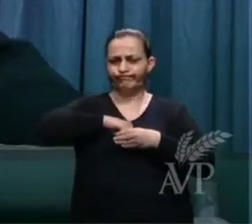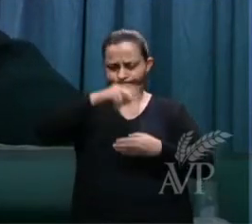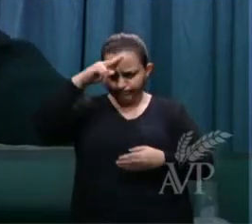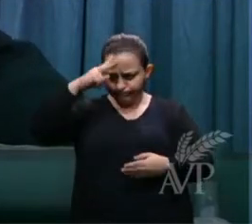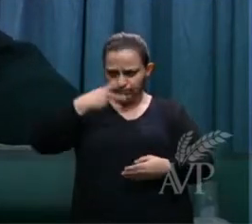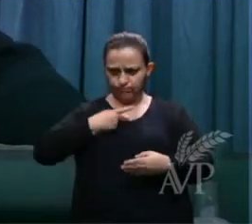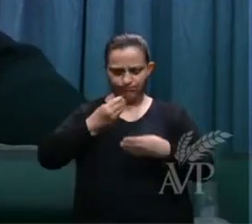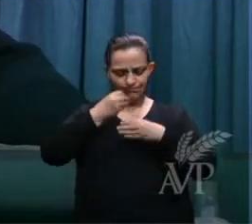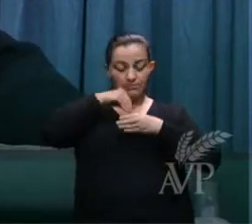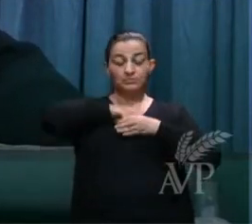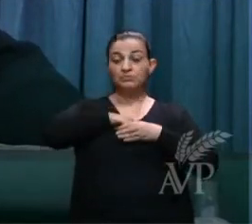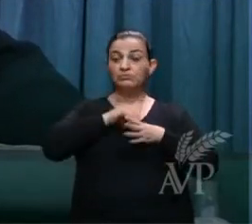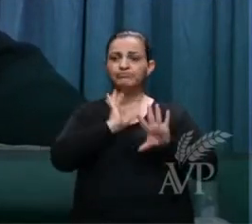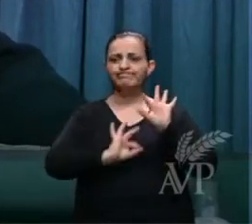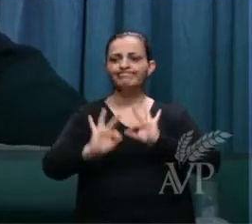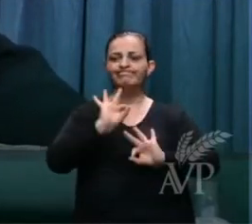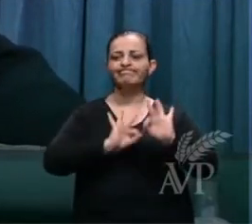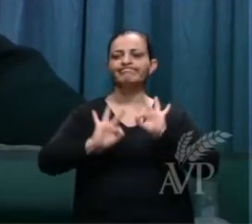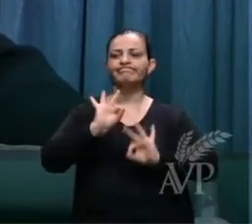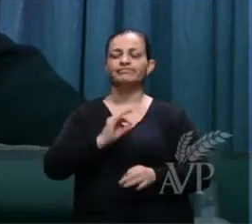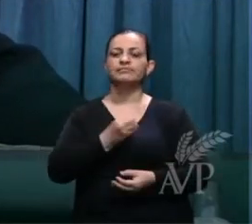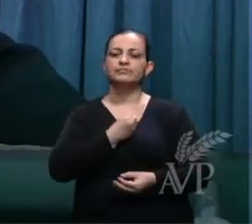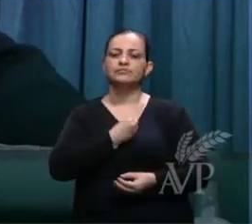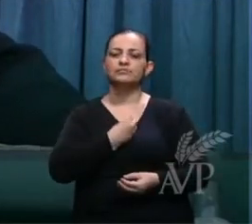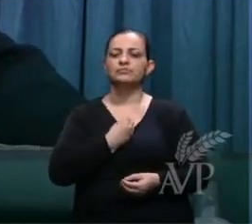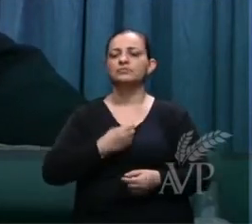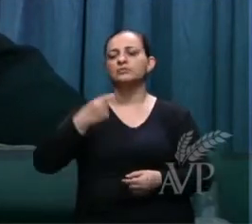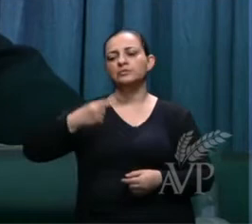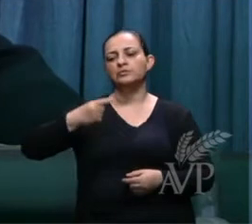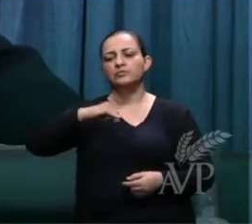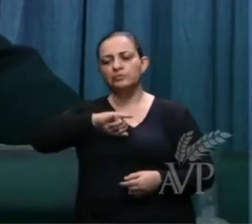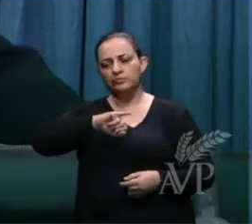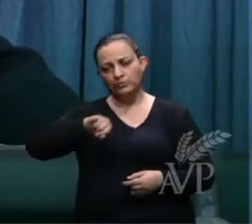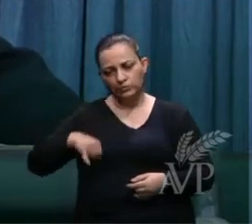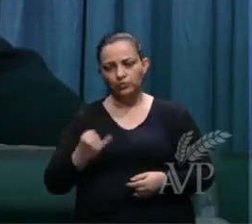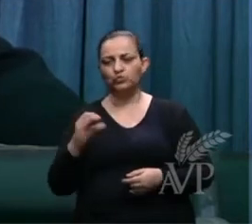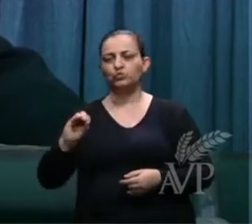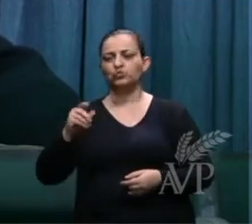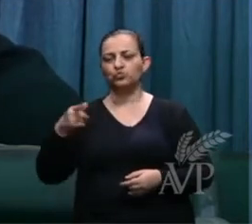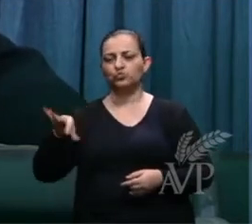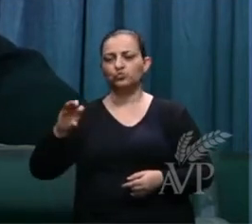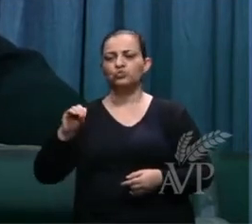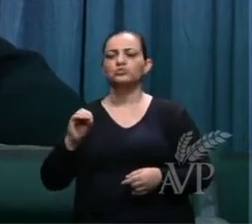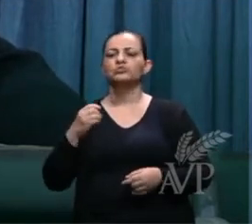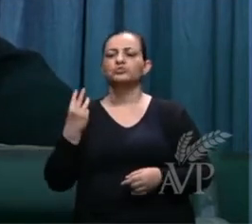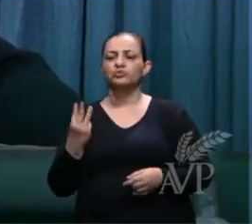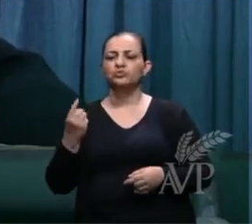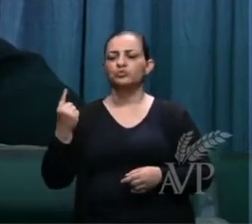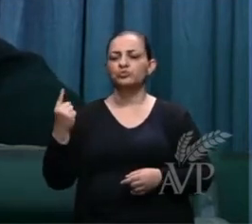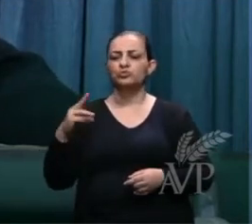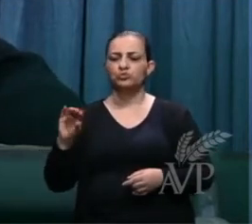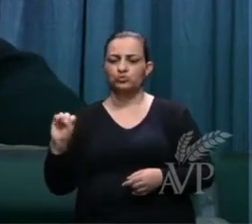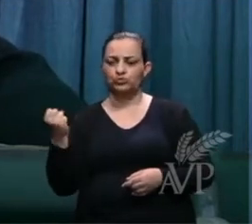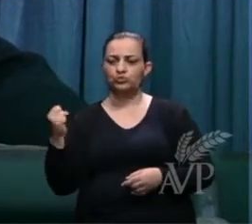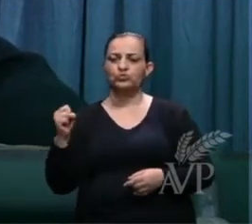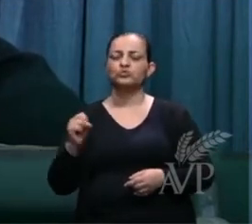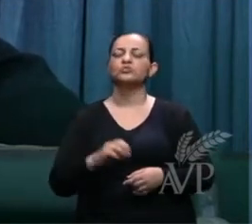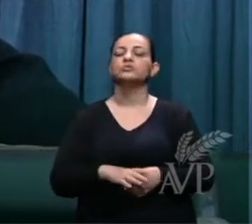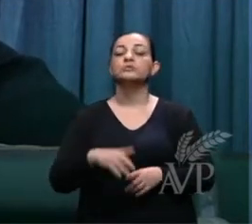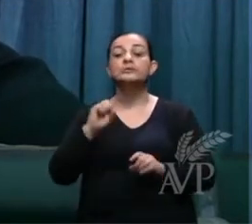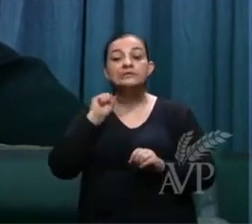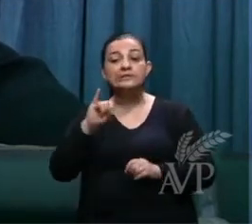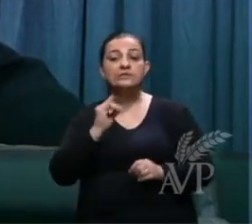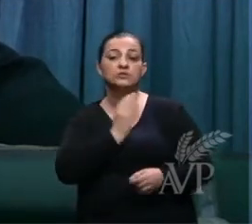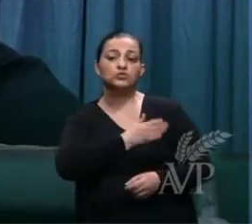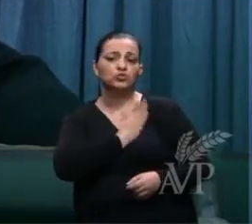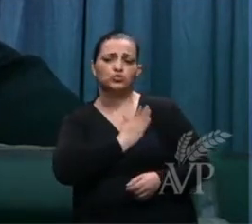e a escritura nos diz em 1 João 3 18 se nós se o nosso